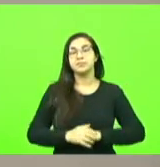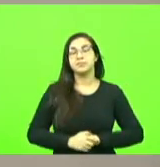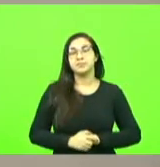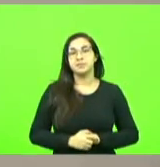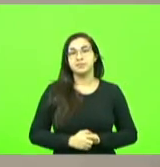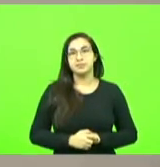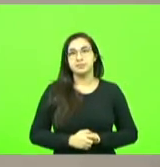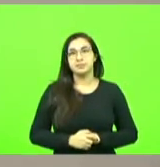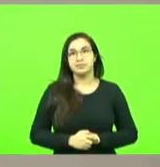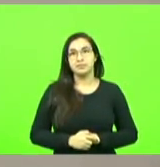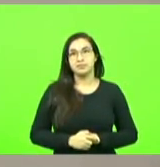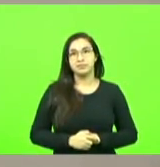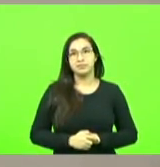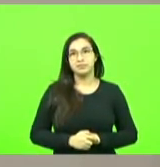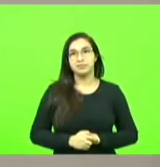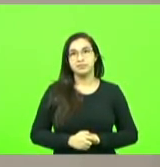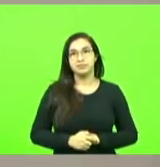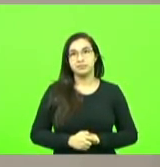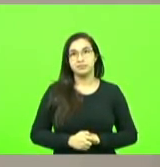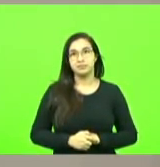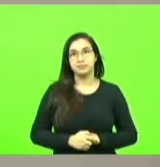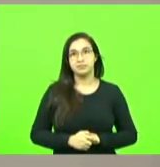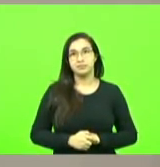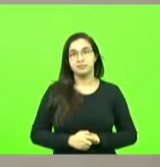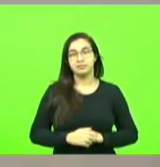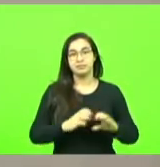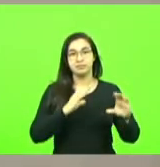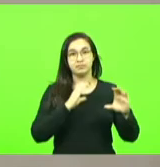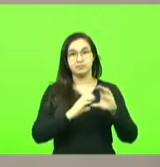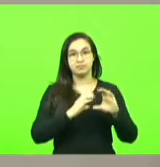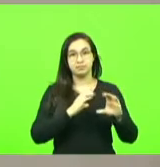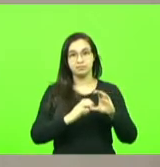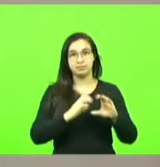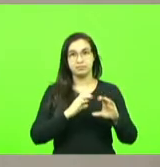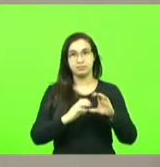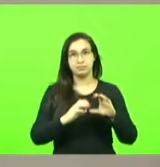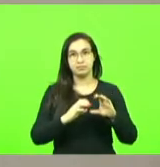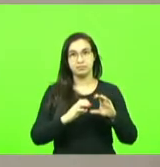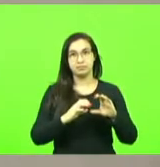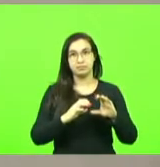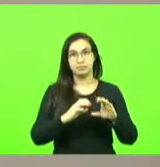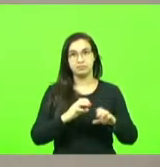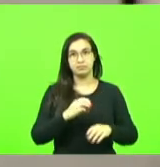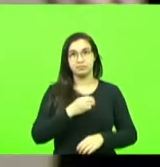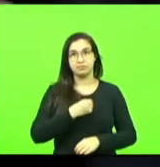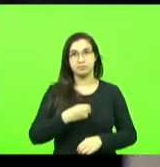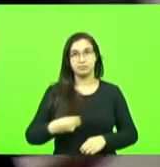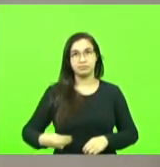da educomunicação do ministério seu presidente pela ordem